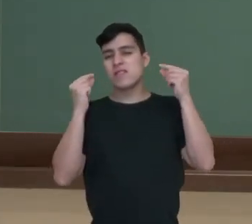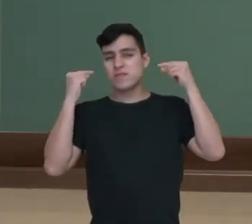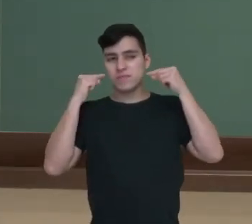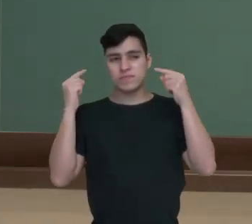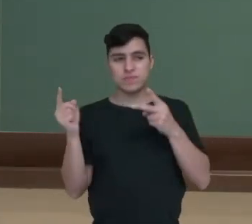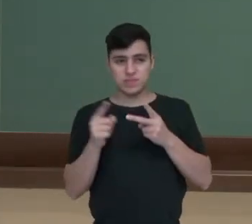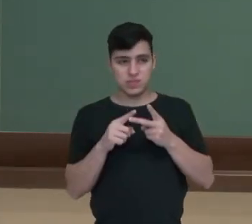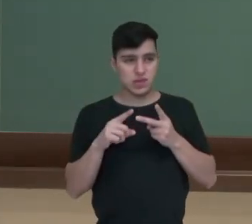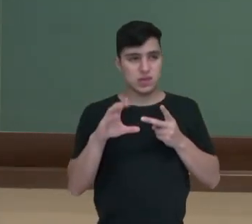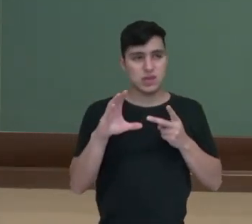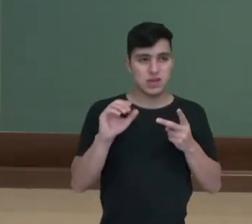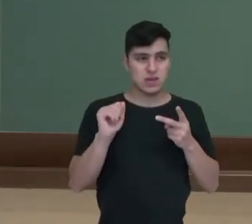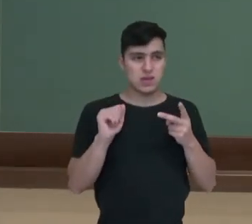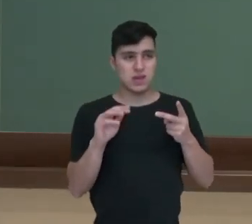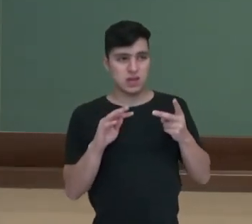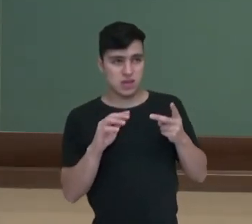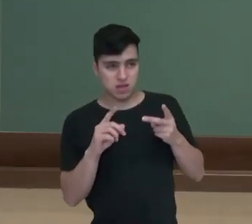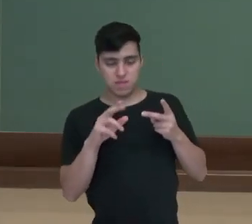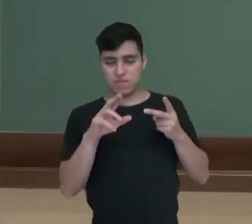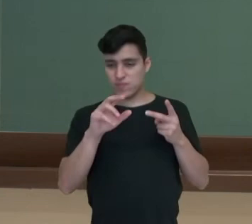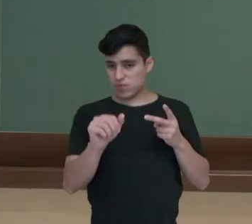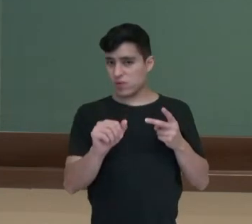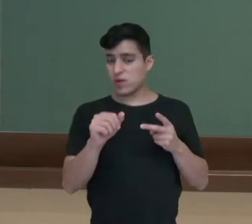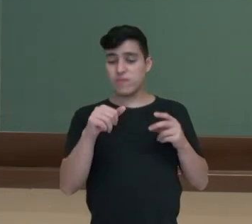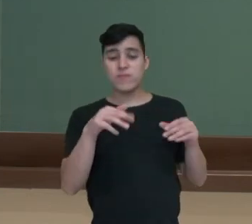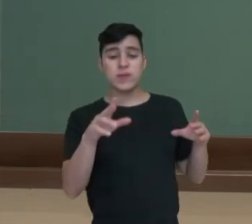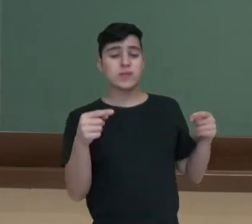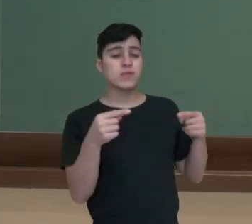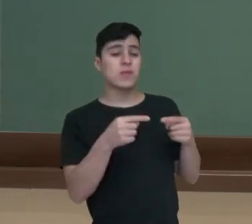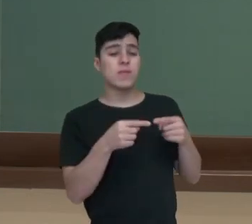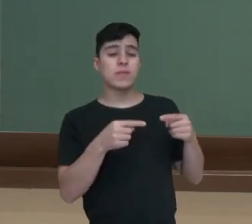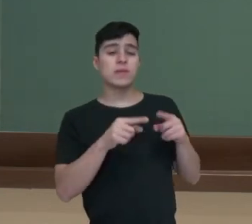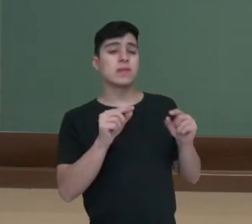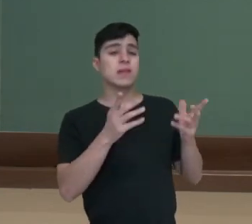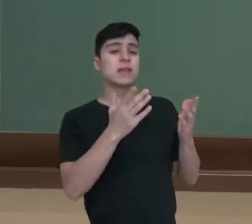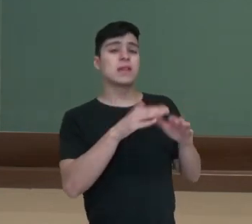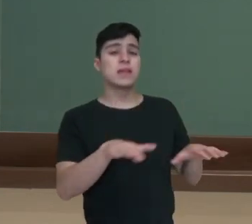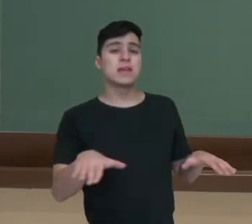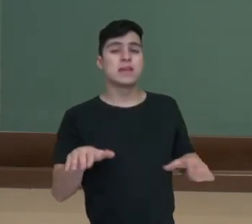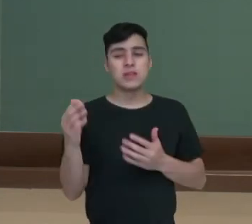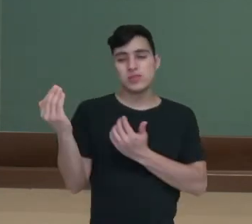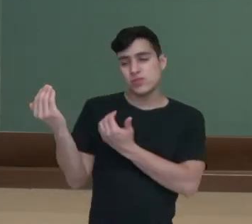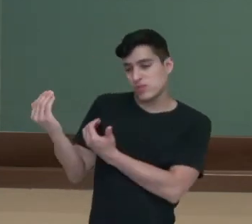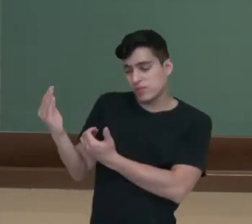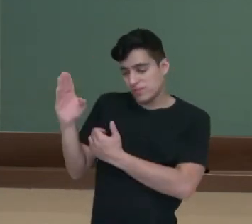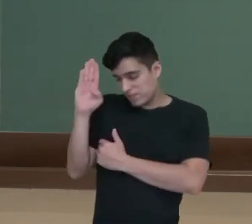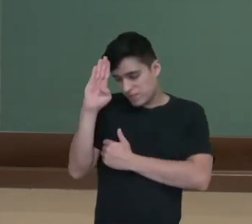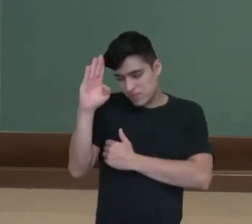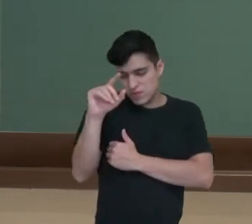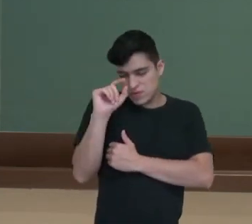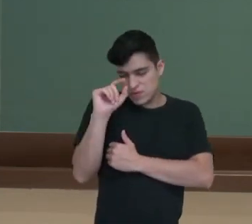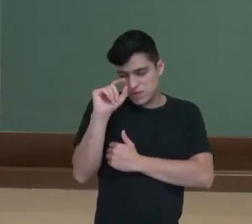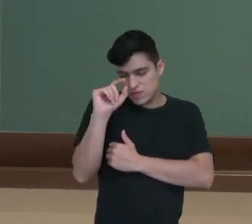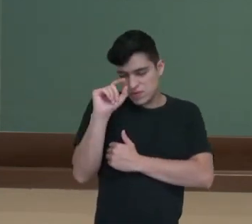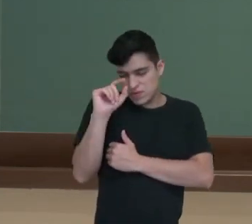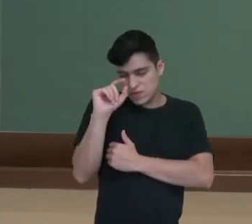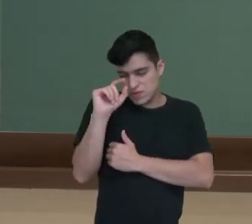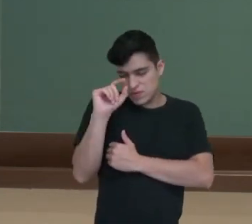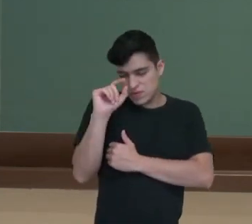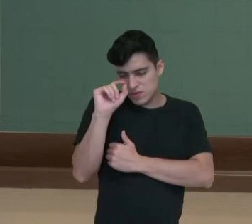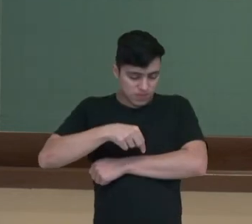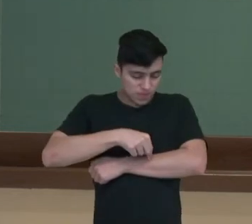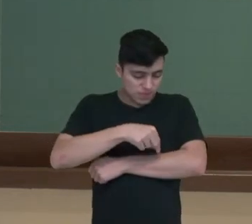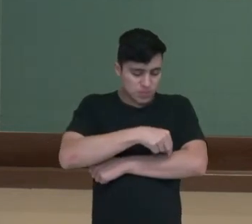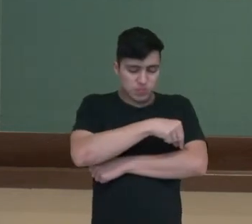doença que comumente atinge as crianças, os jovens, e o principal sintoma é o aparecimento de